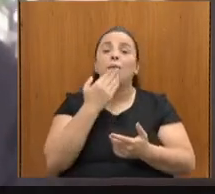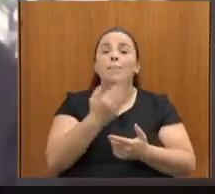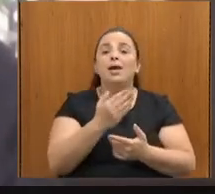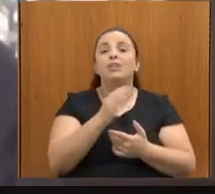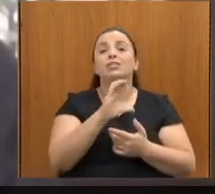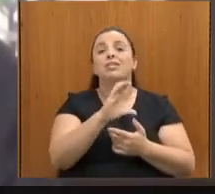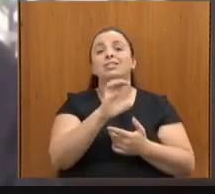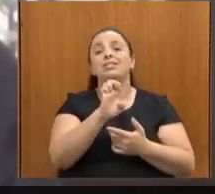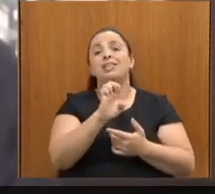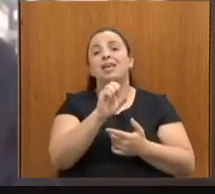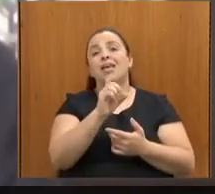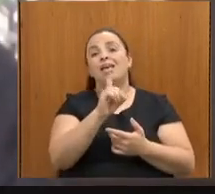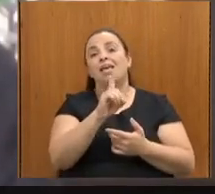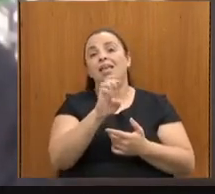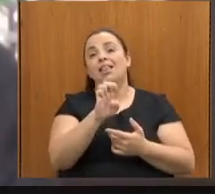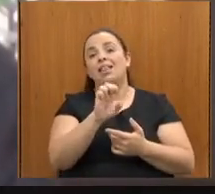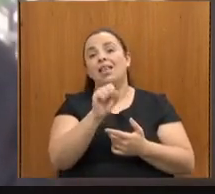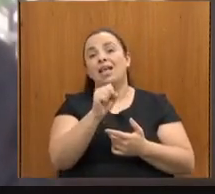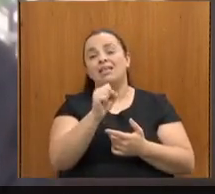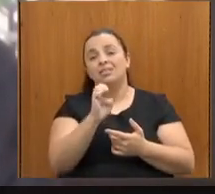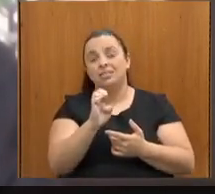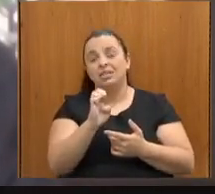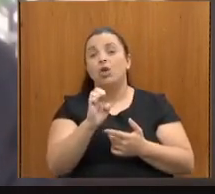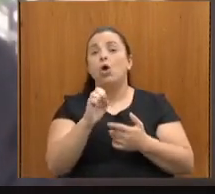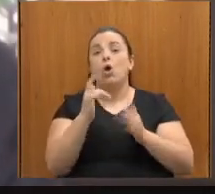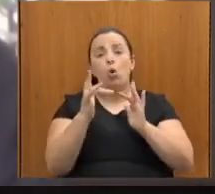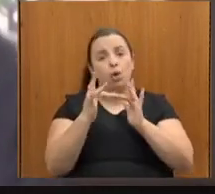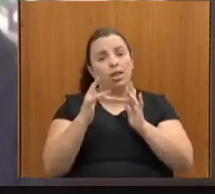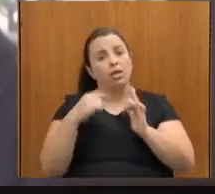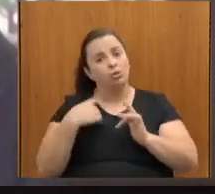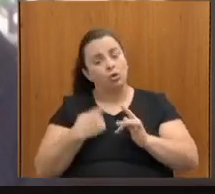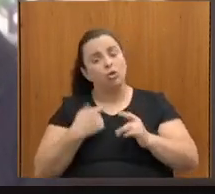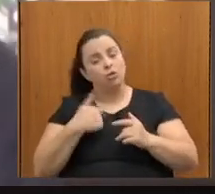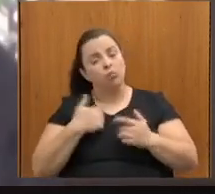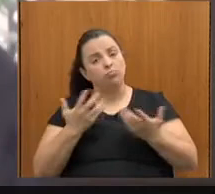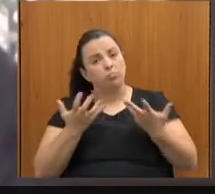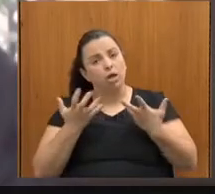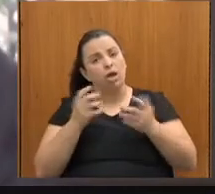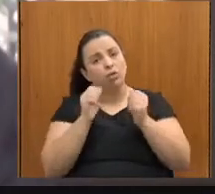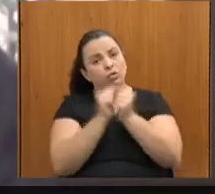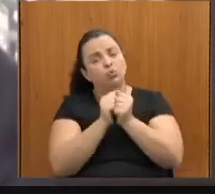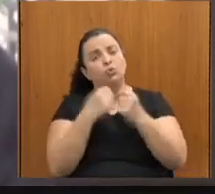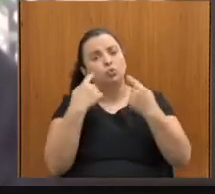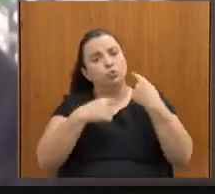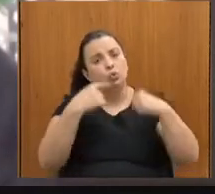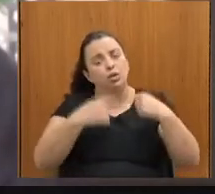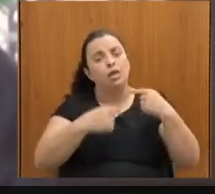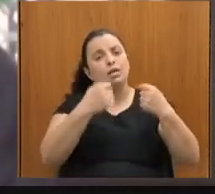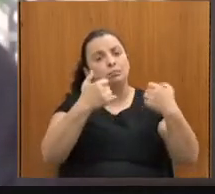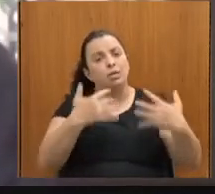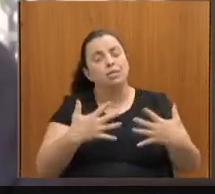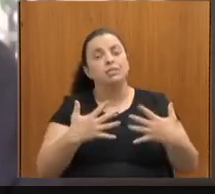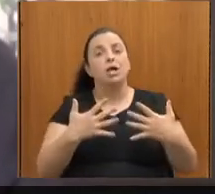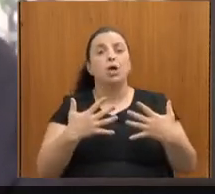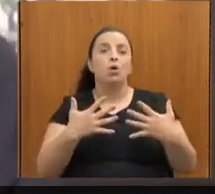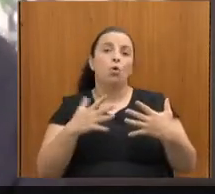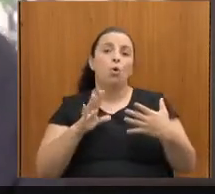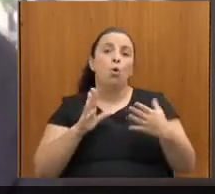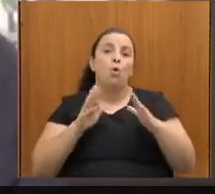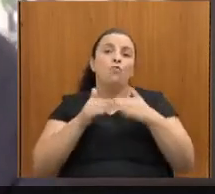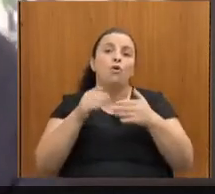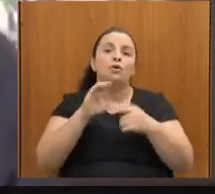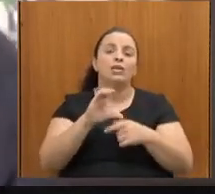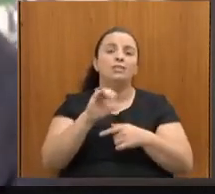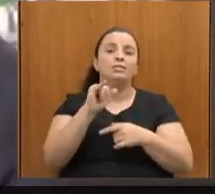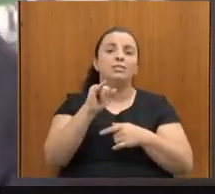com o Música também, que auxiliemos na discussão, nas explicações com relação à CIPTEA. E com